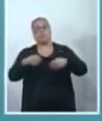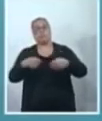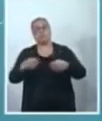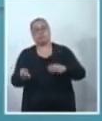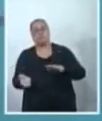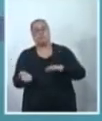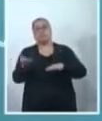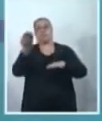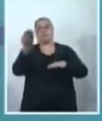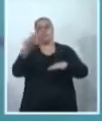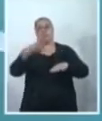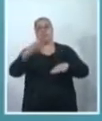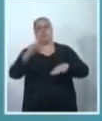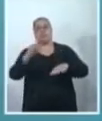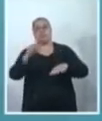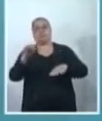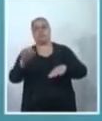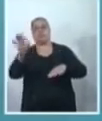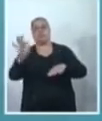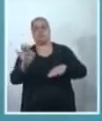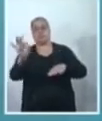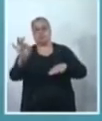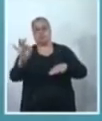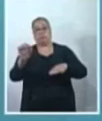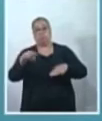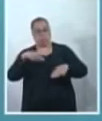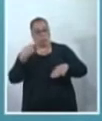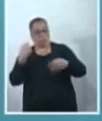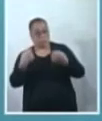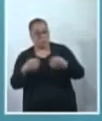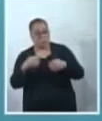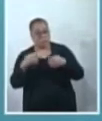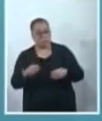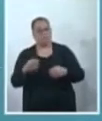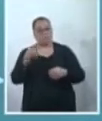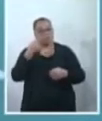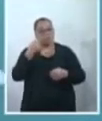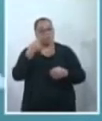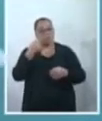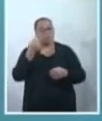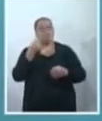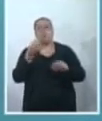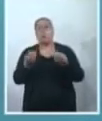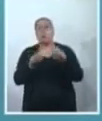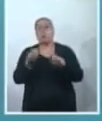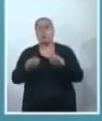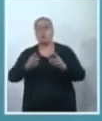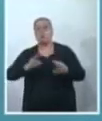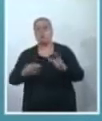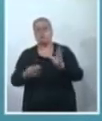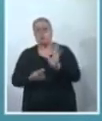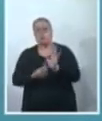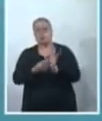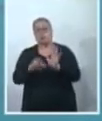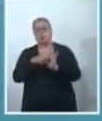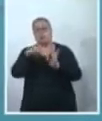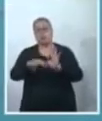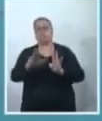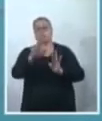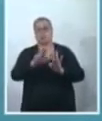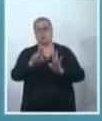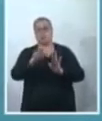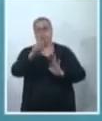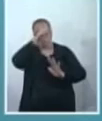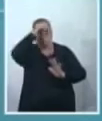0,40%. Então, nós precisamos ainda repensar o orçamento da nossa cidade. A Prefeitura